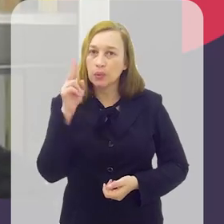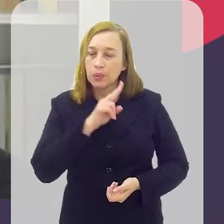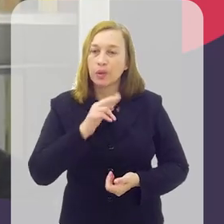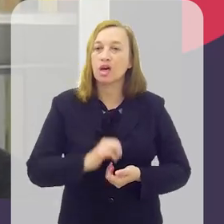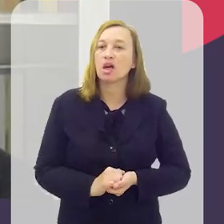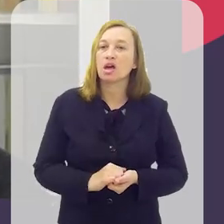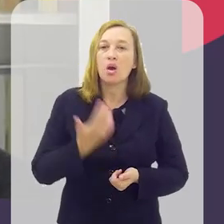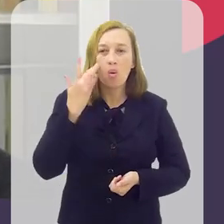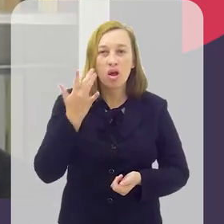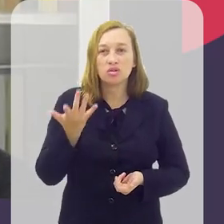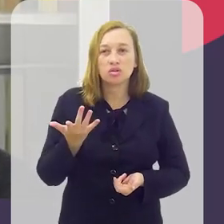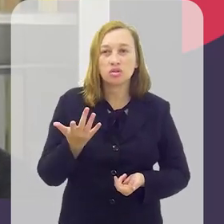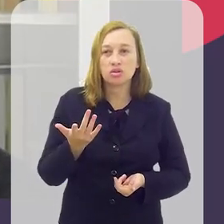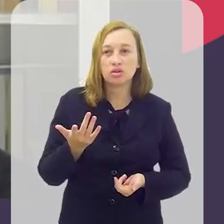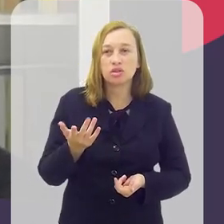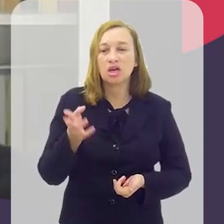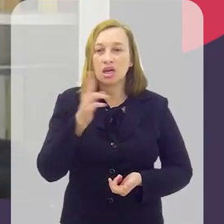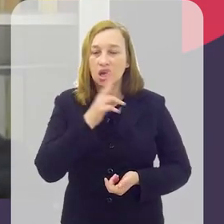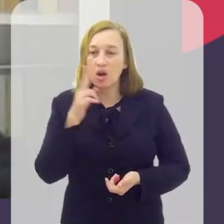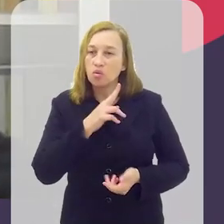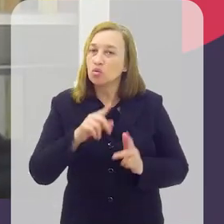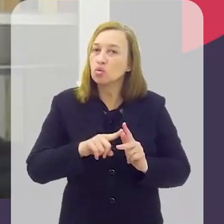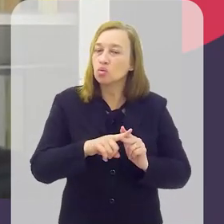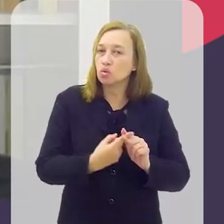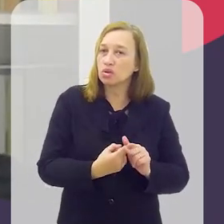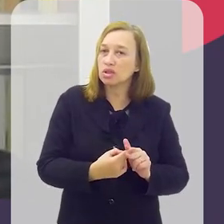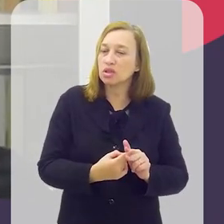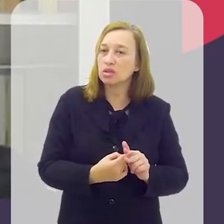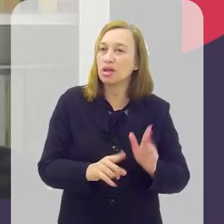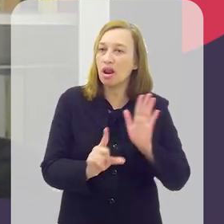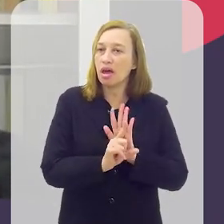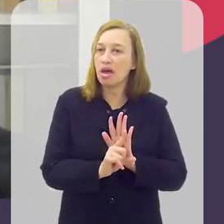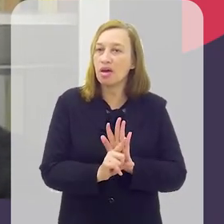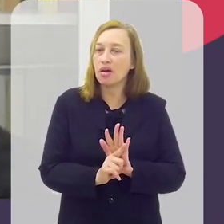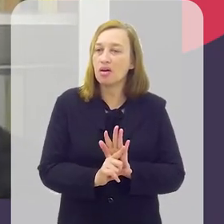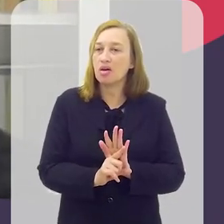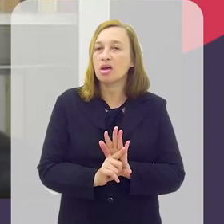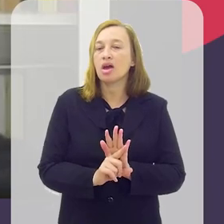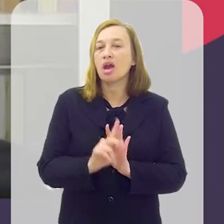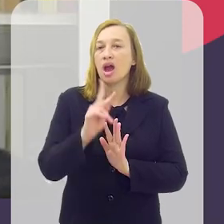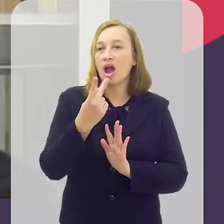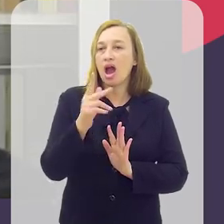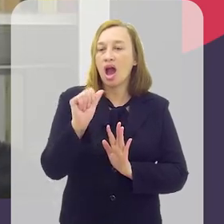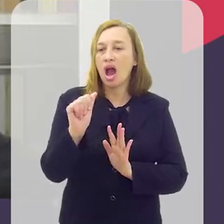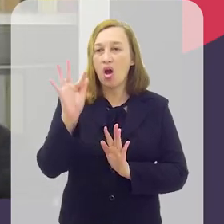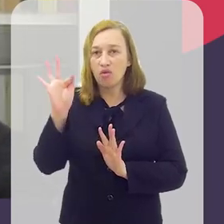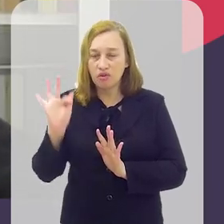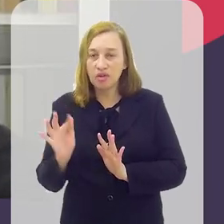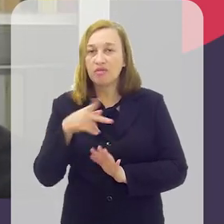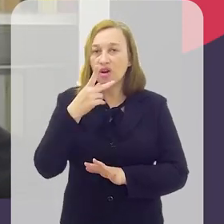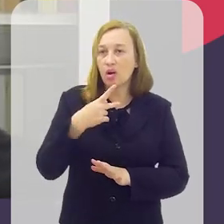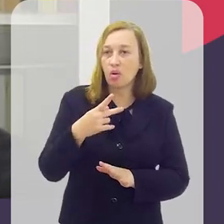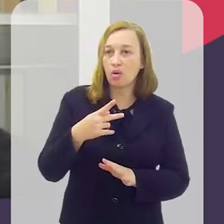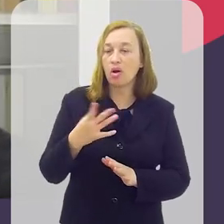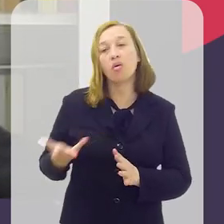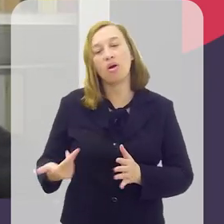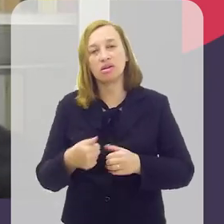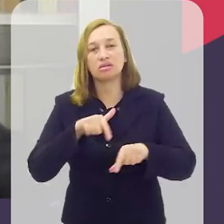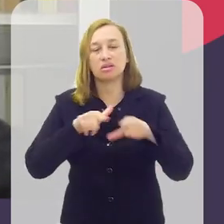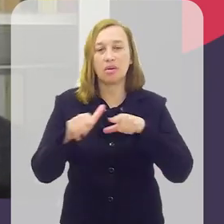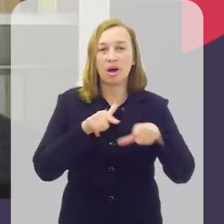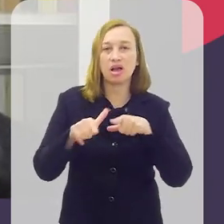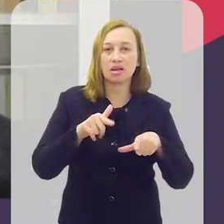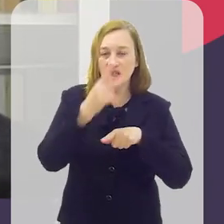urgência, eu acho que a urgência da regulamentação passa pelo que o Ralf trouxe, pelas condições de trabalho que esses